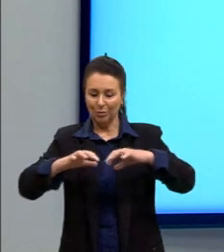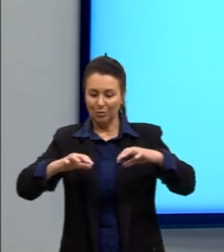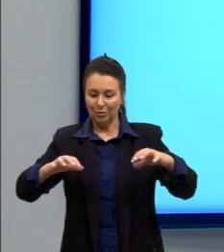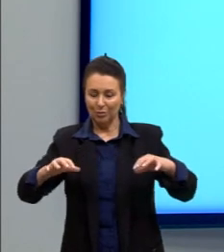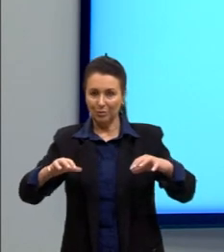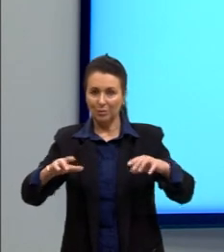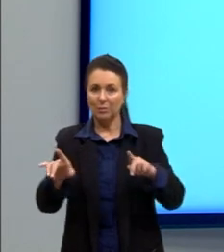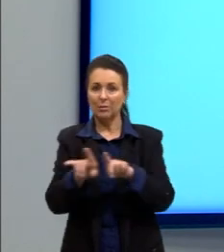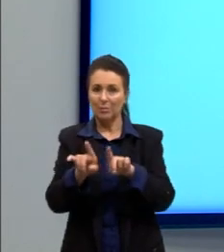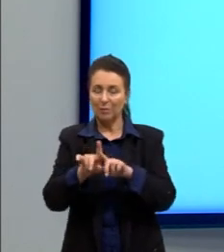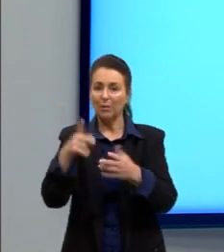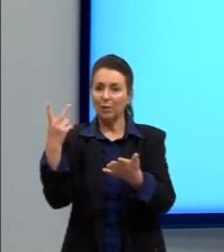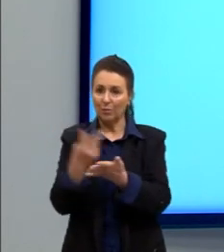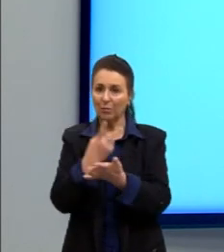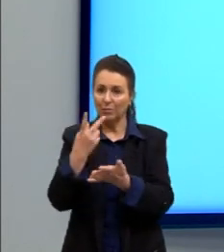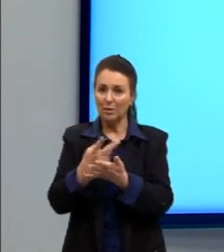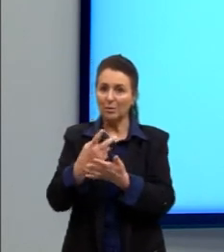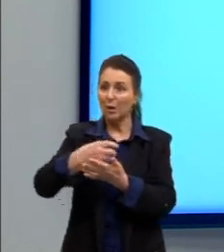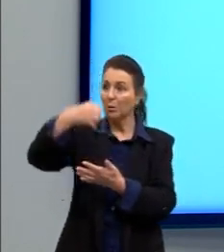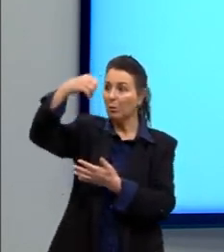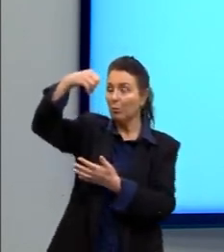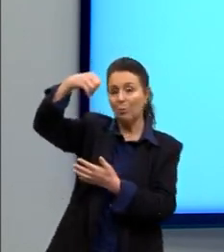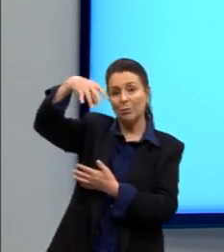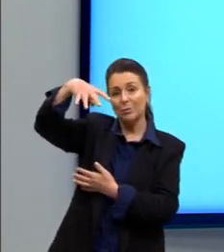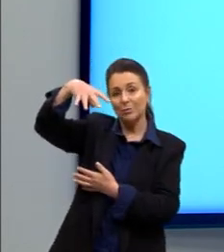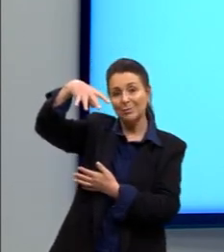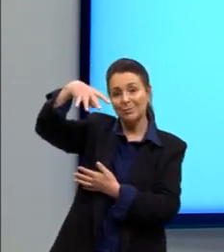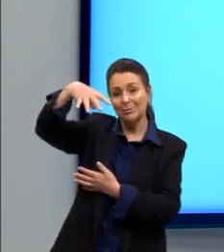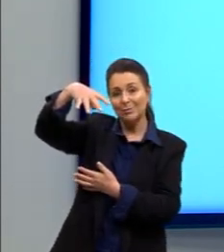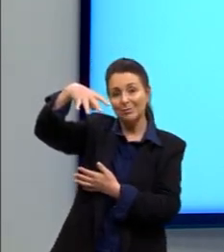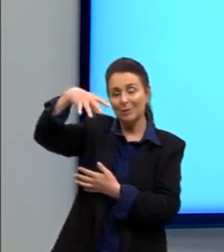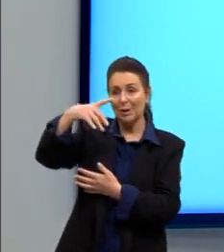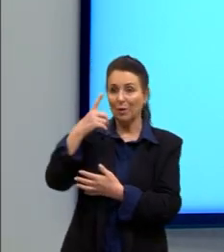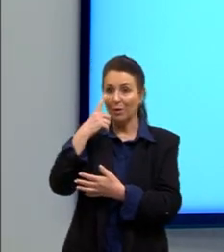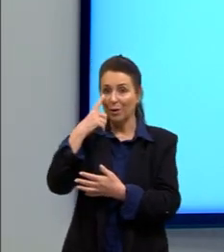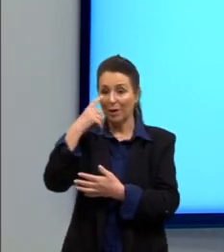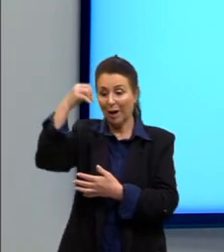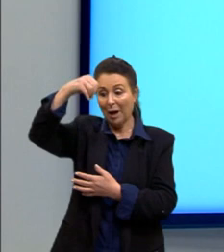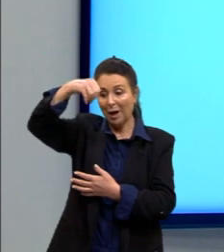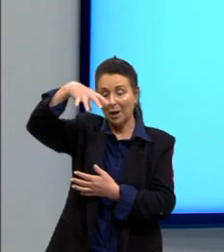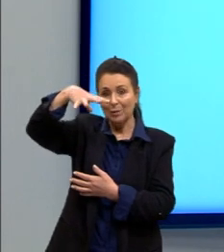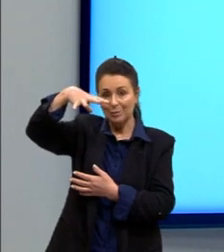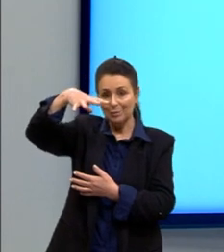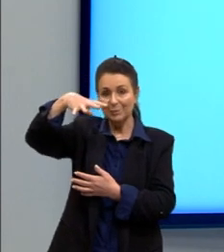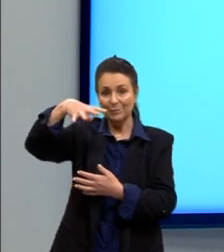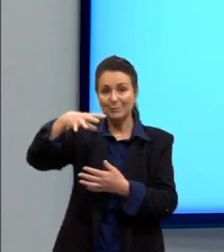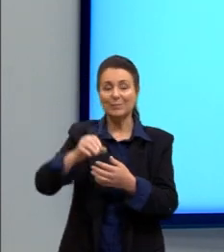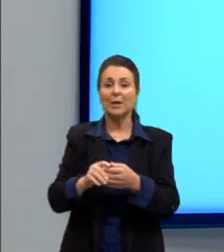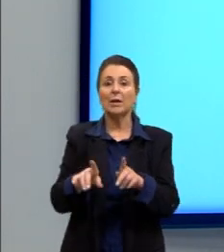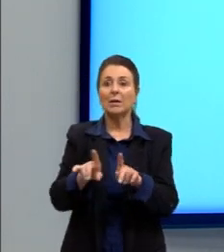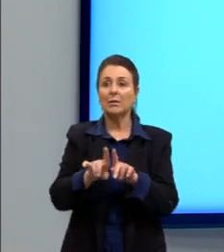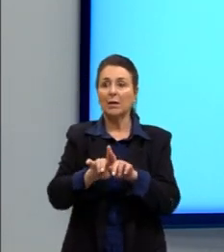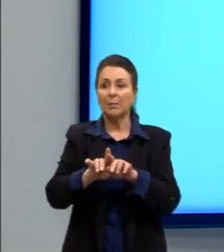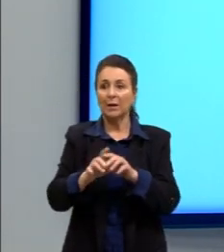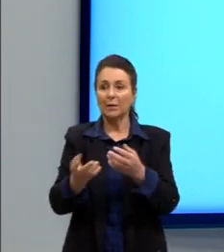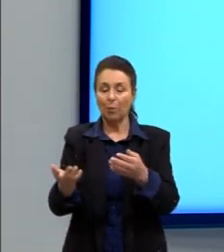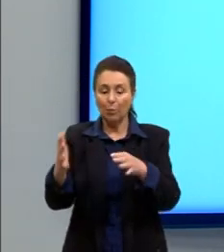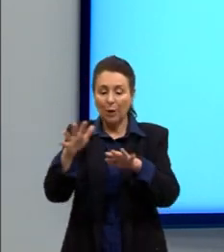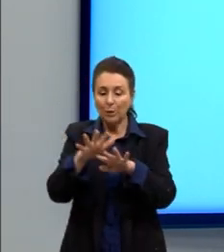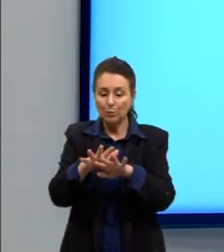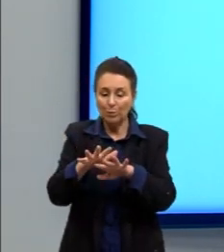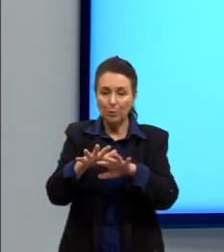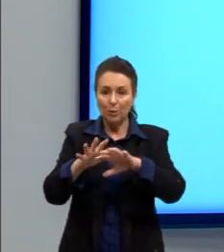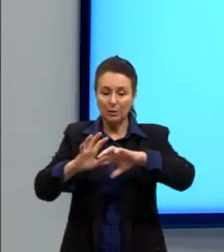também com ondas luminosas, que são a luz, no caso. Então, a superposição de ondas